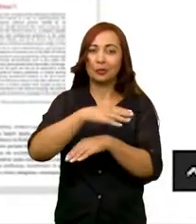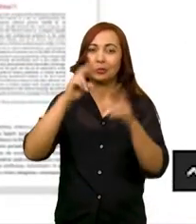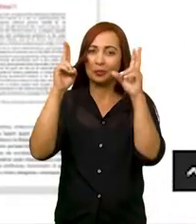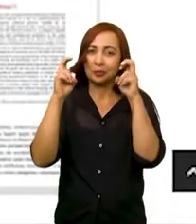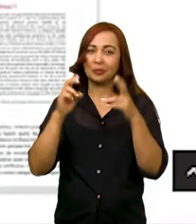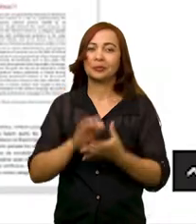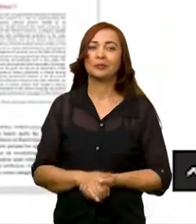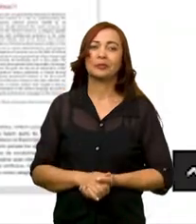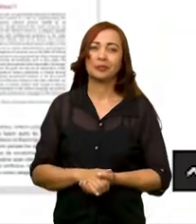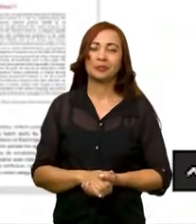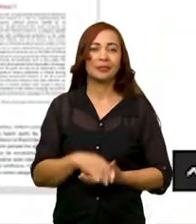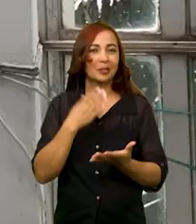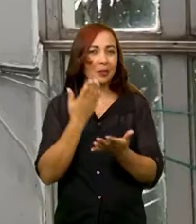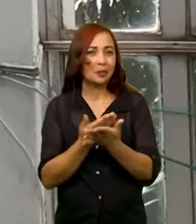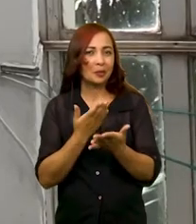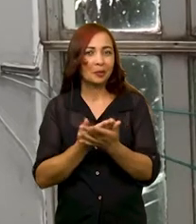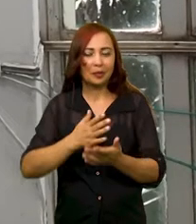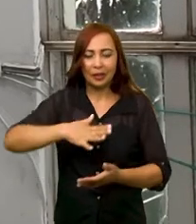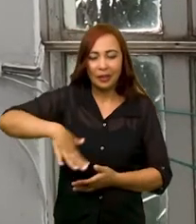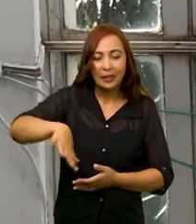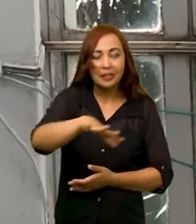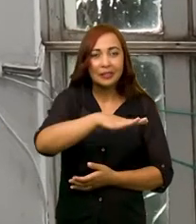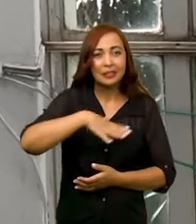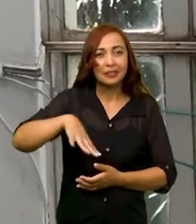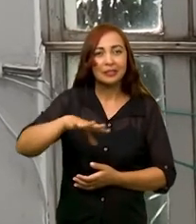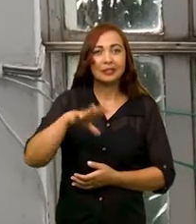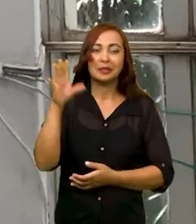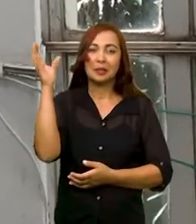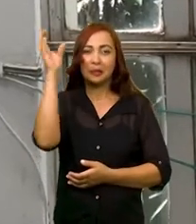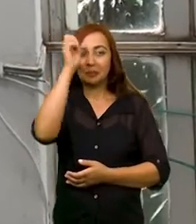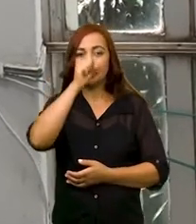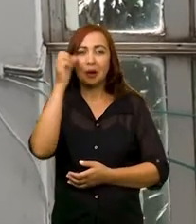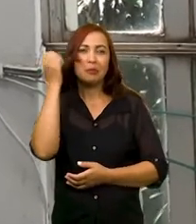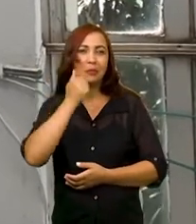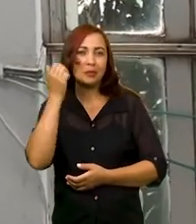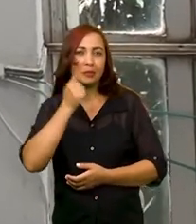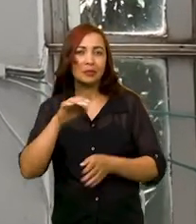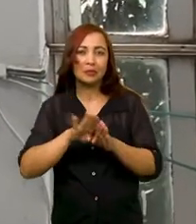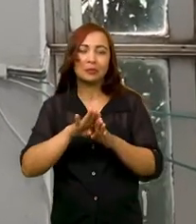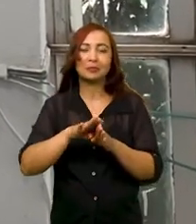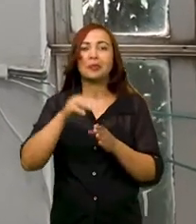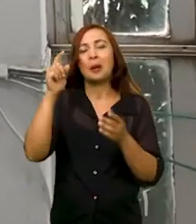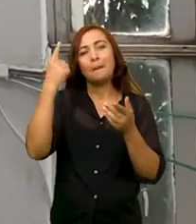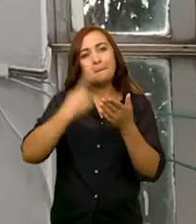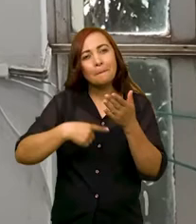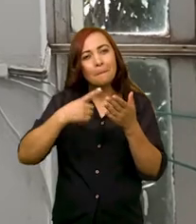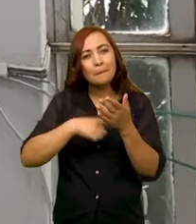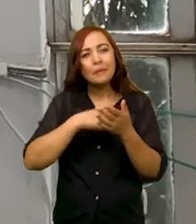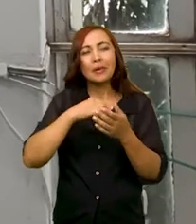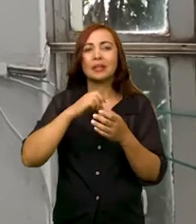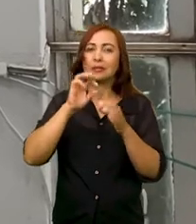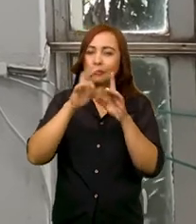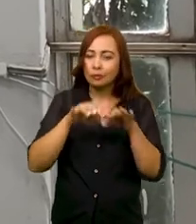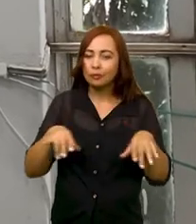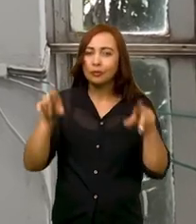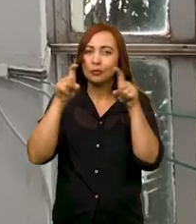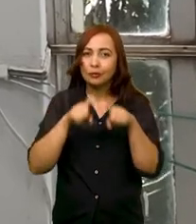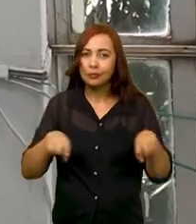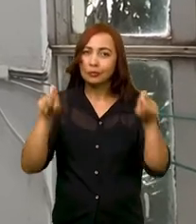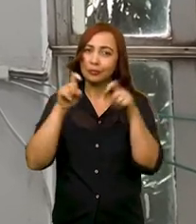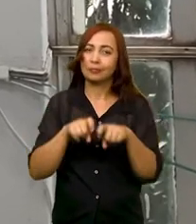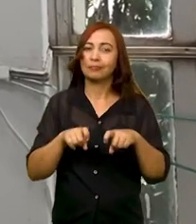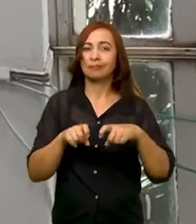assunto. E hoje eles são estudados em diversas áreas, aproveitados inclusive do marketing digital, por conta da sua característica